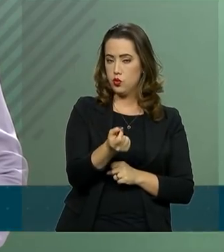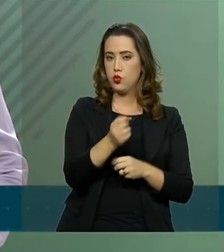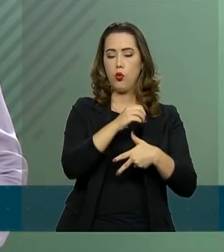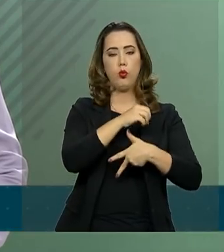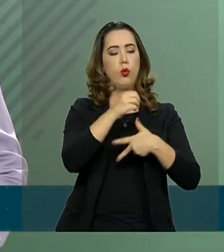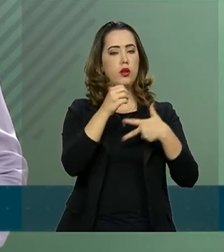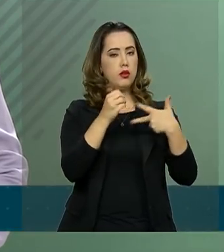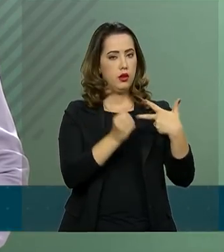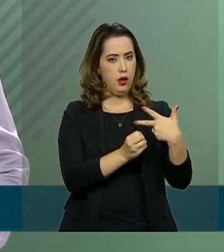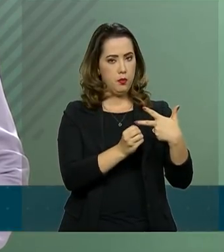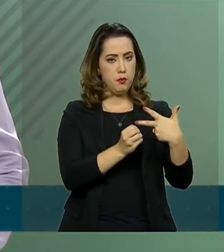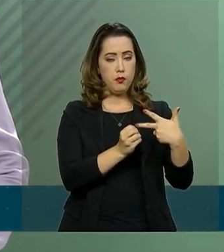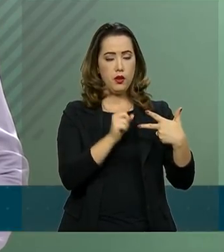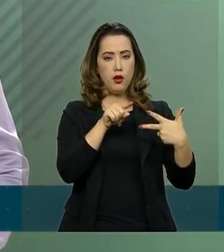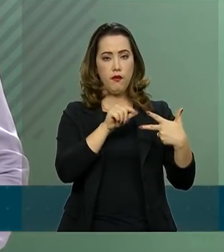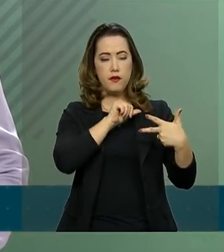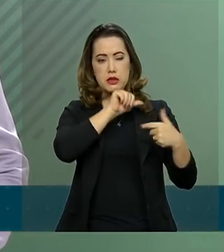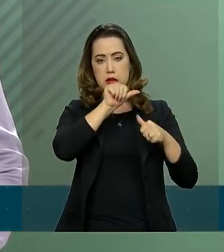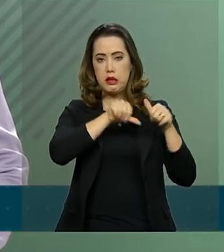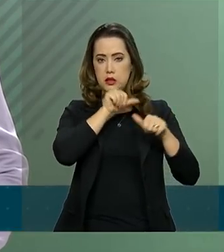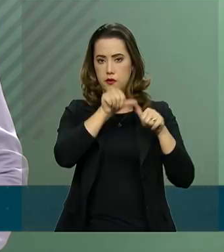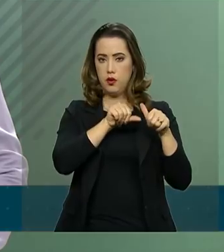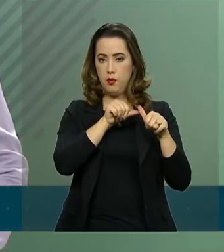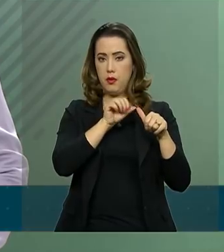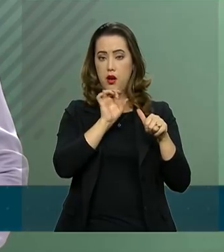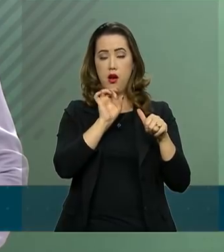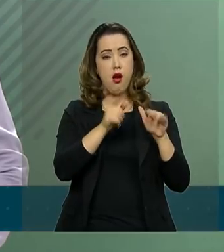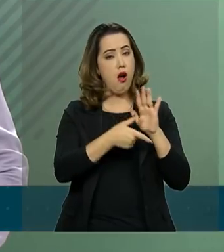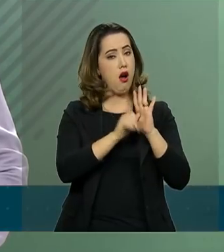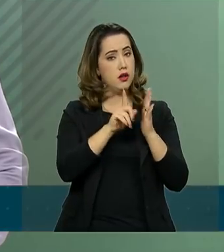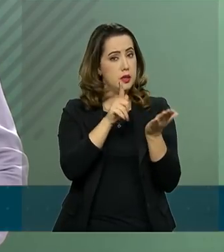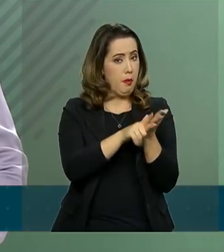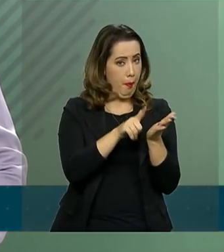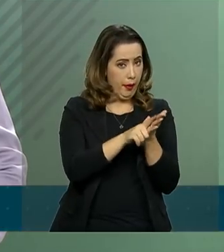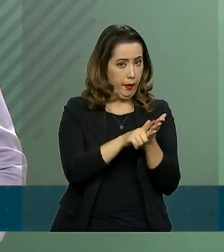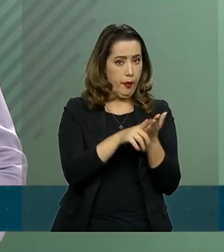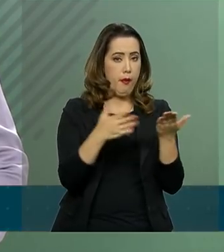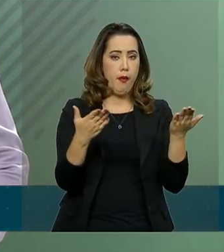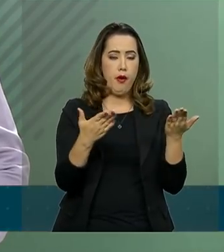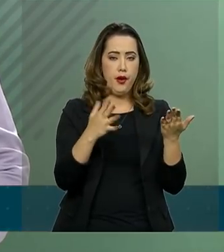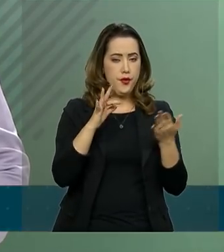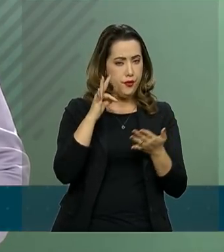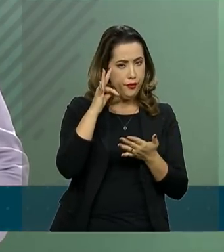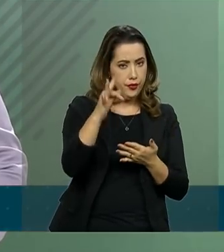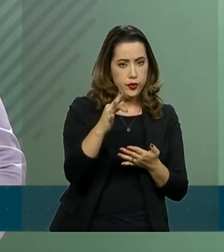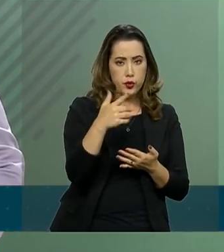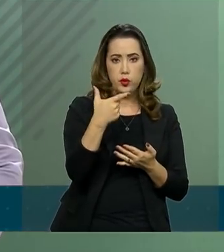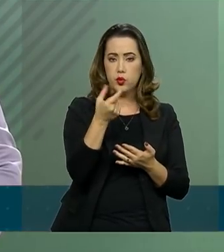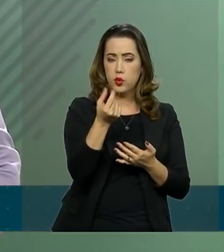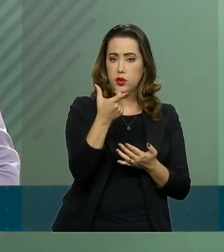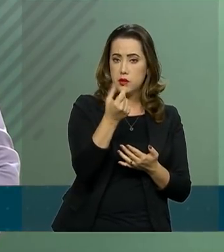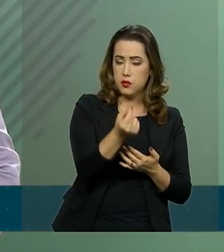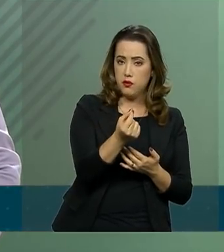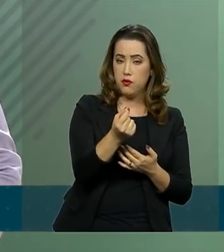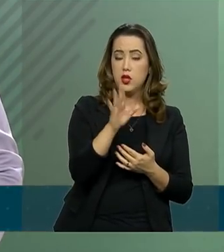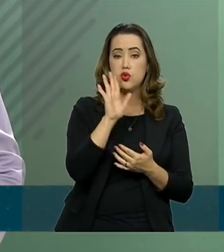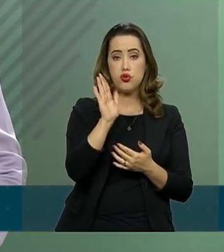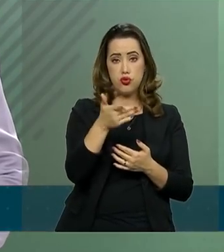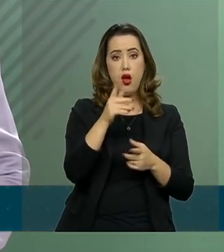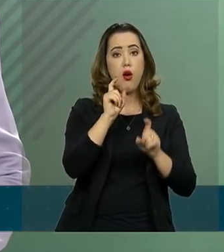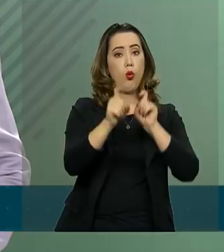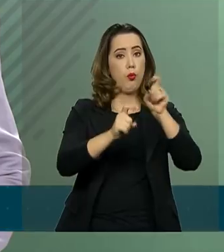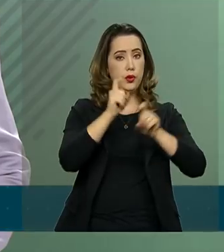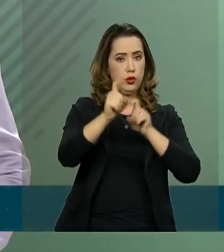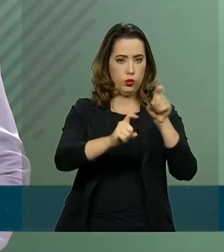Ensino Médio, ENEM, será aplicado digitalmente para 50 mil candidatos.